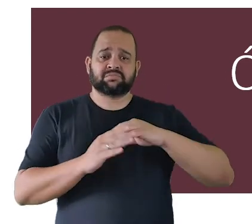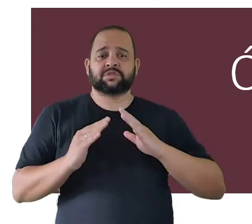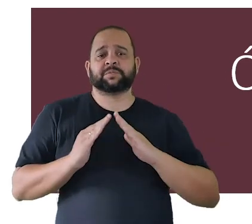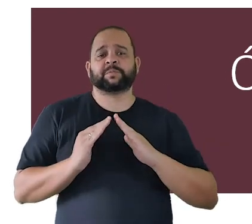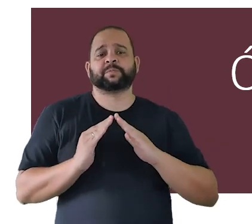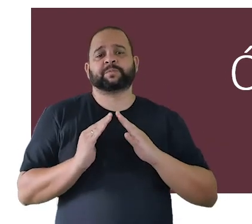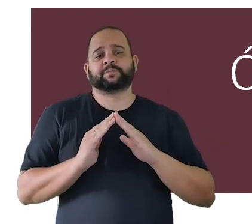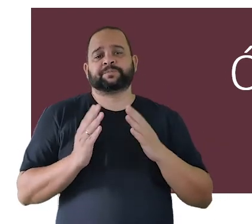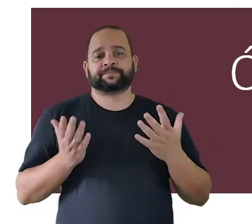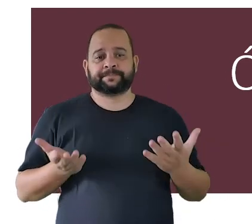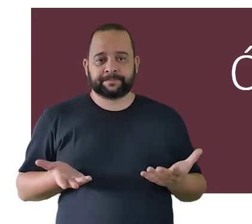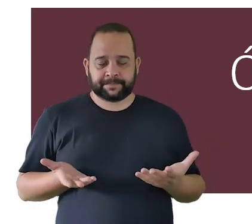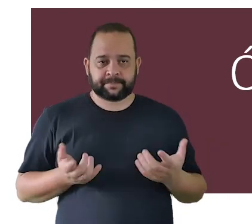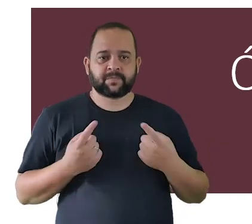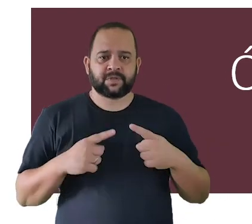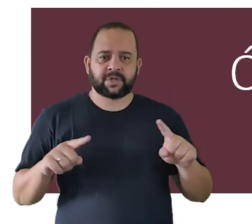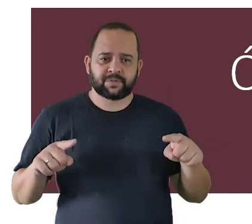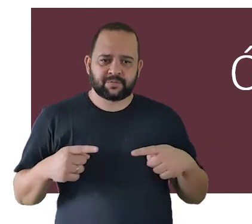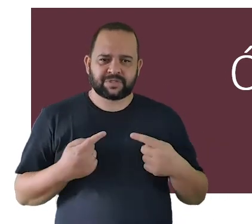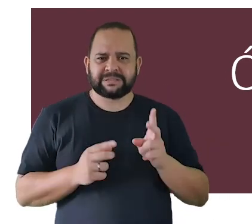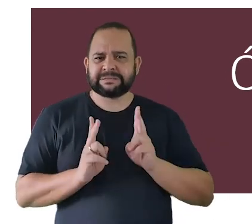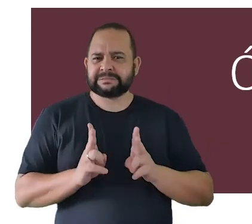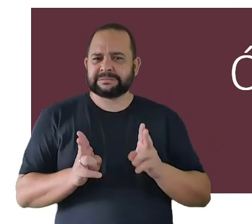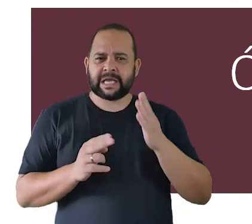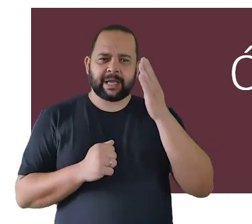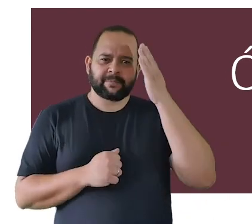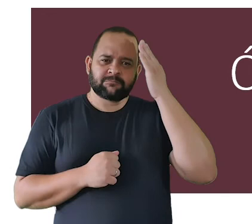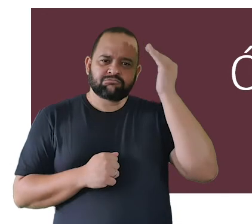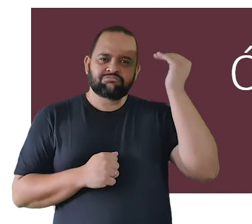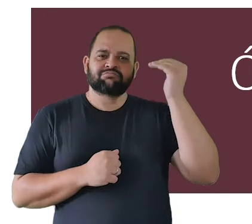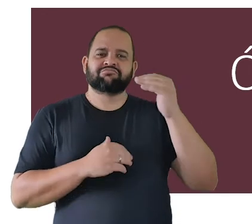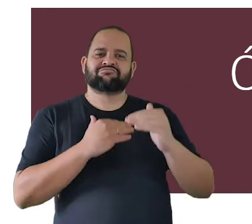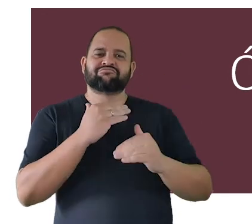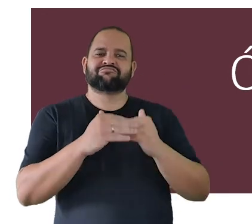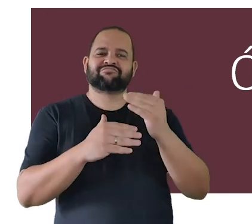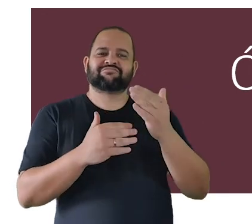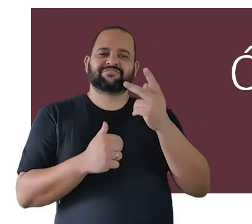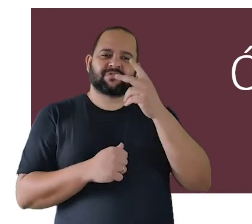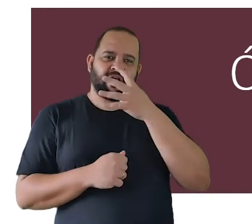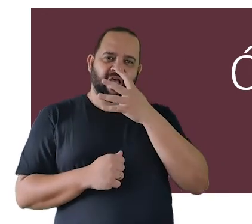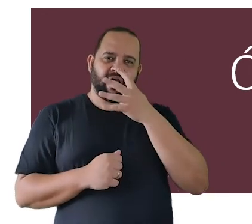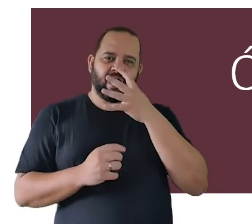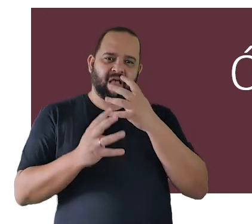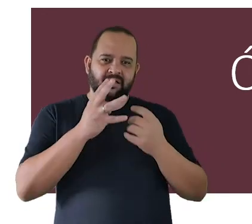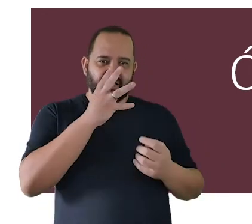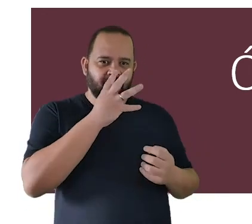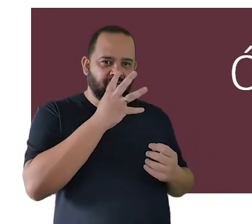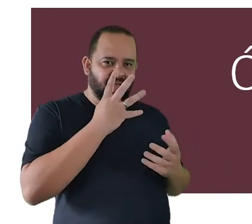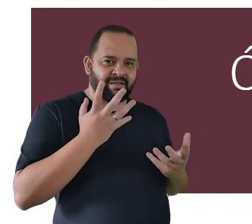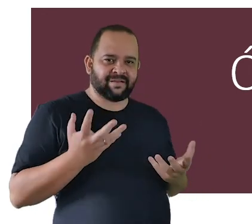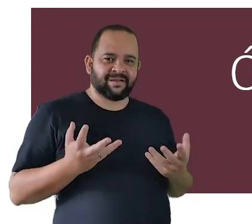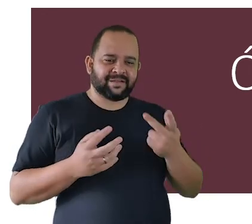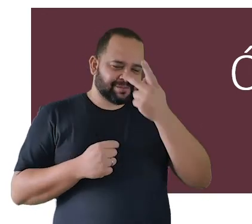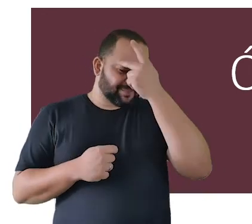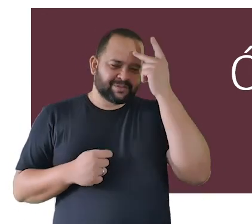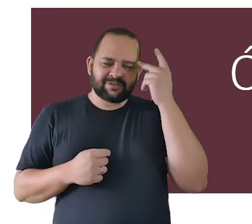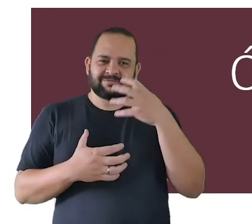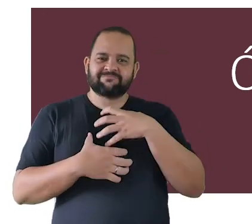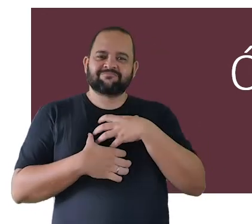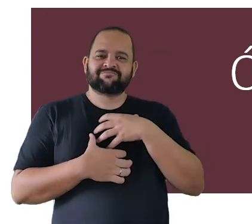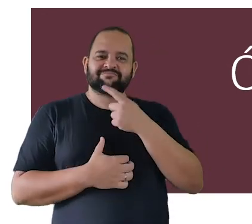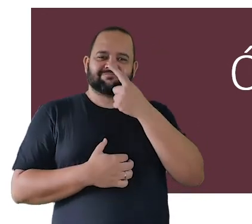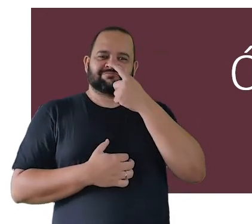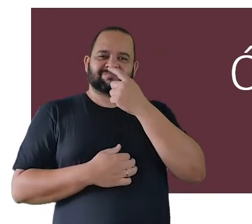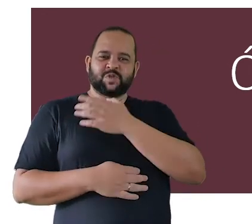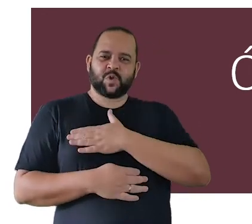essas músicas sempre fizeram muito sucesso sempre foram muito atraentes para todo